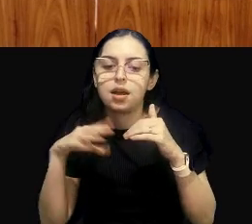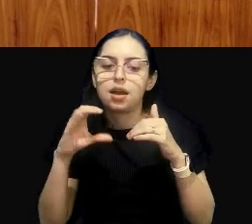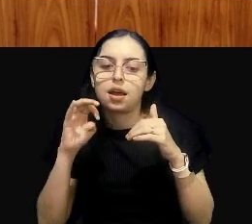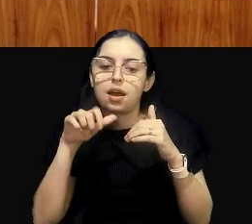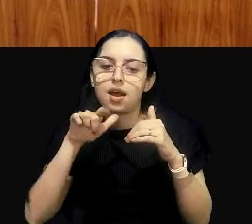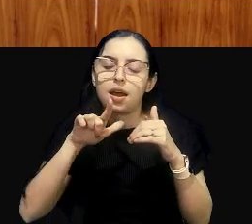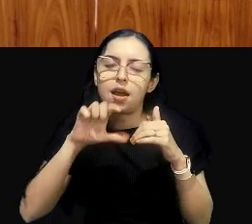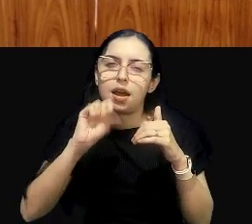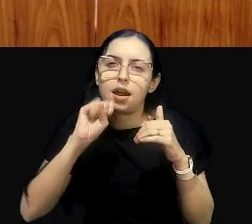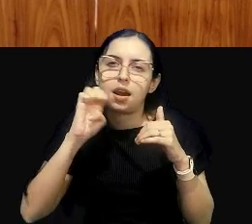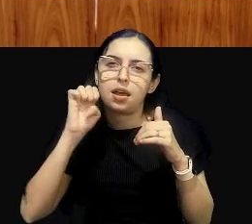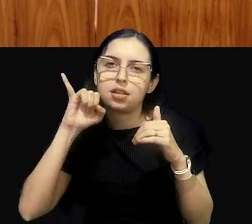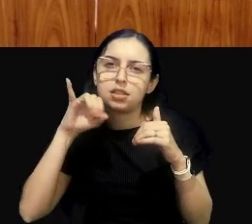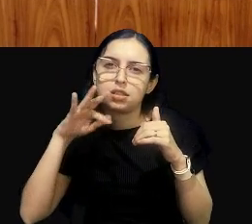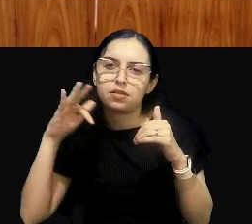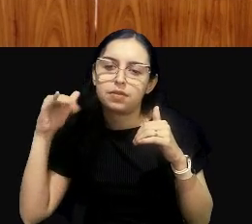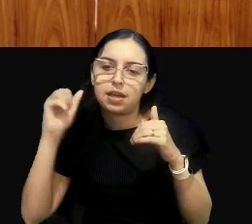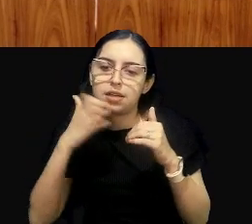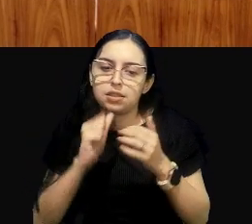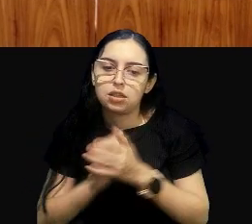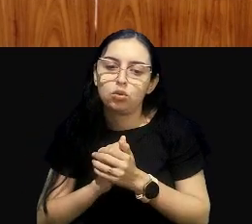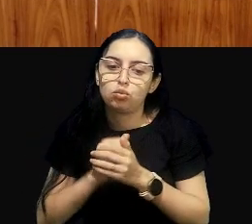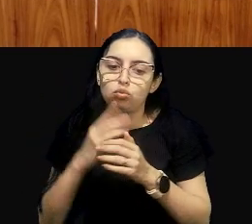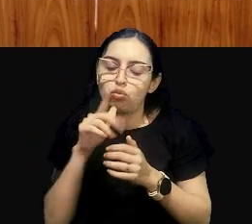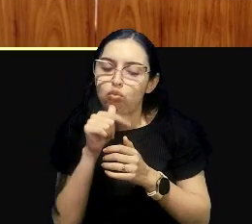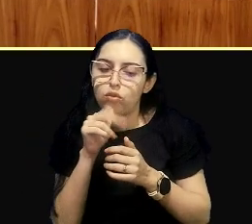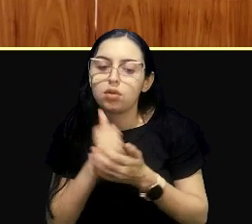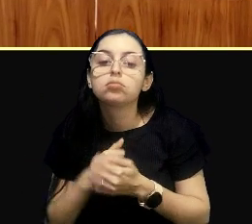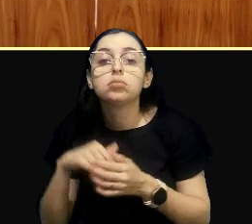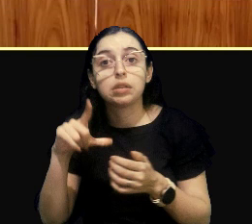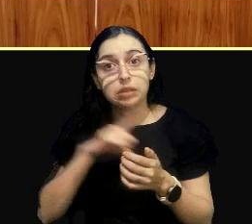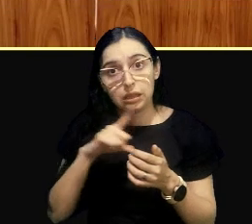e as demandas sociais que os afetam, é perfeito, Rodrigo, existe,